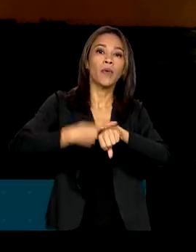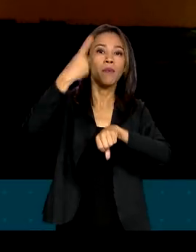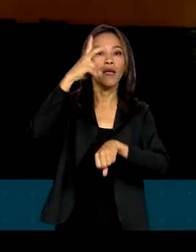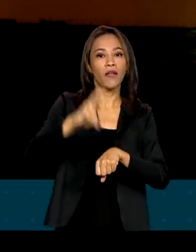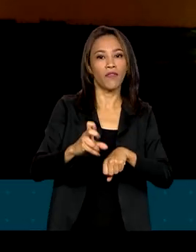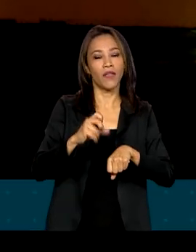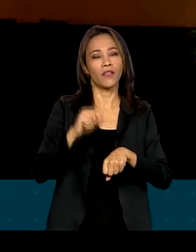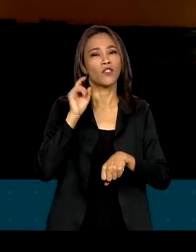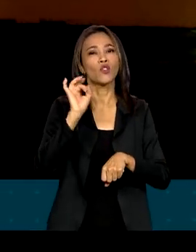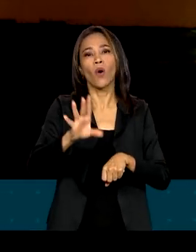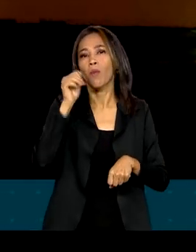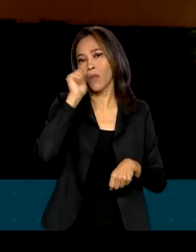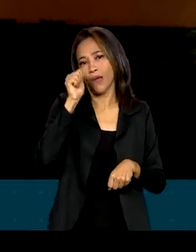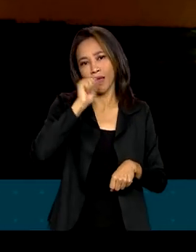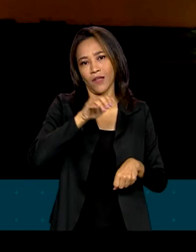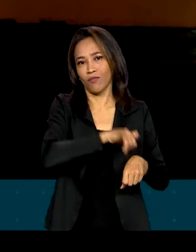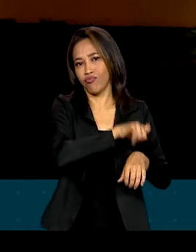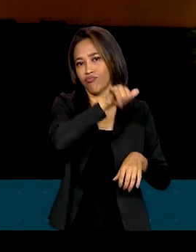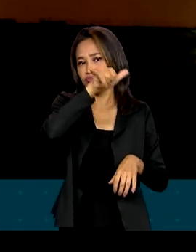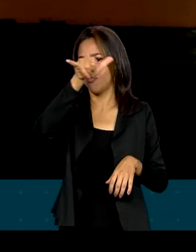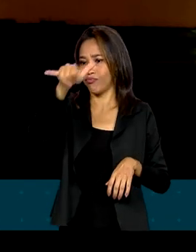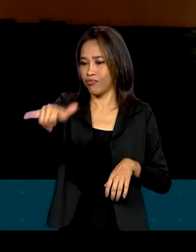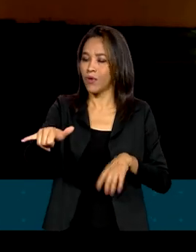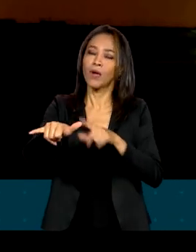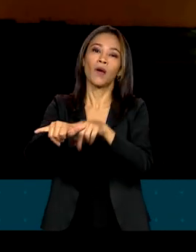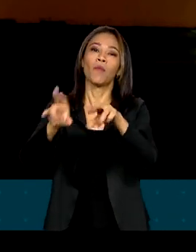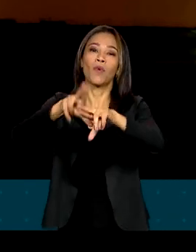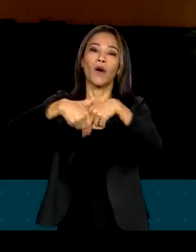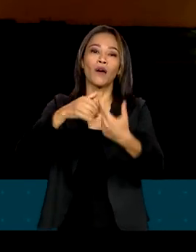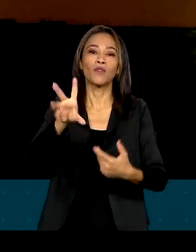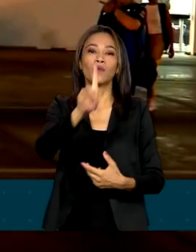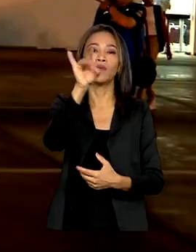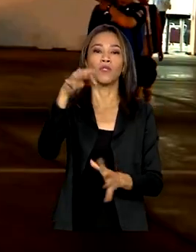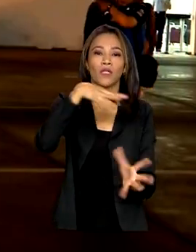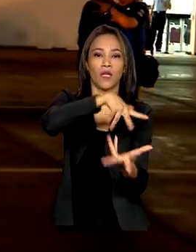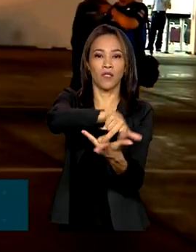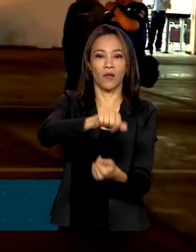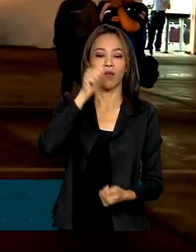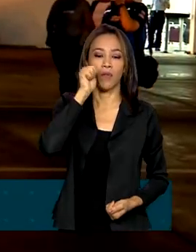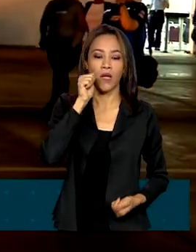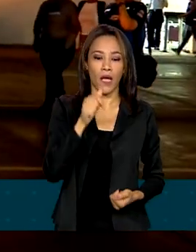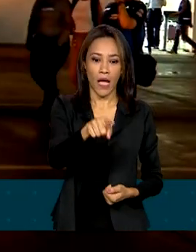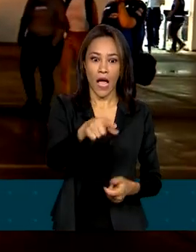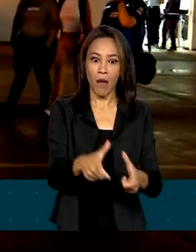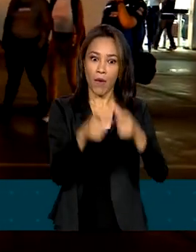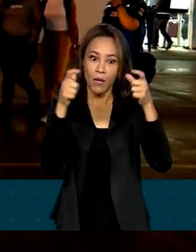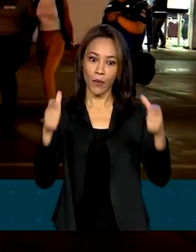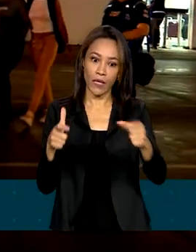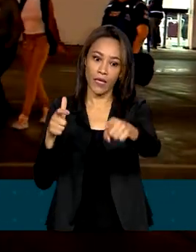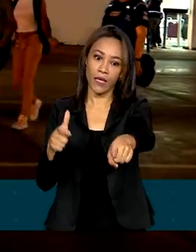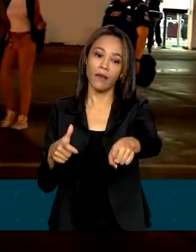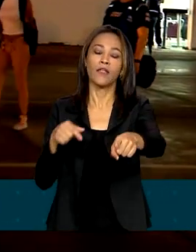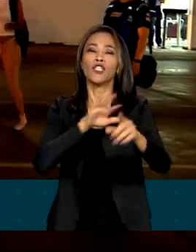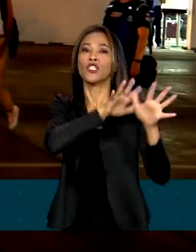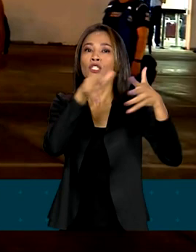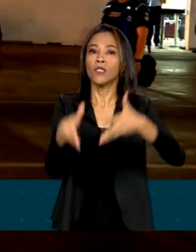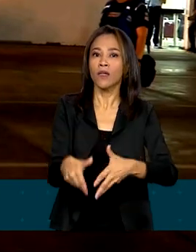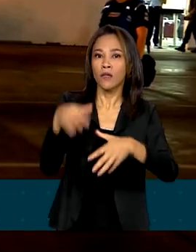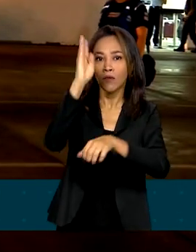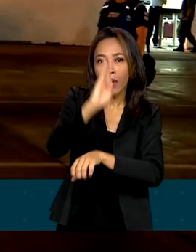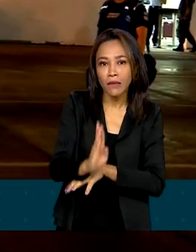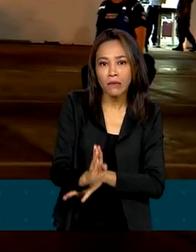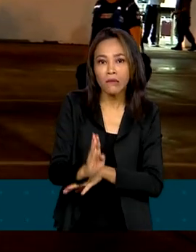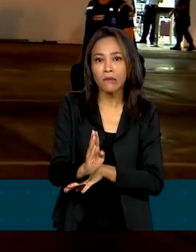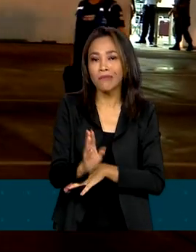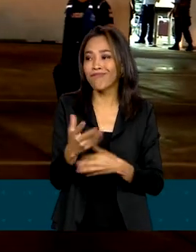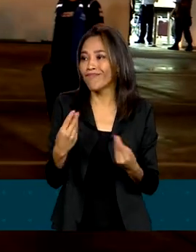atendeu apenas mulheres, por ocasião do Dia Internacional da Mulher. A maioria dos imigrantes chega ao país em situação de